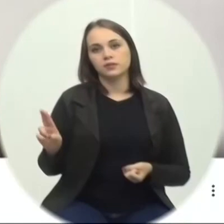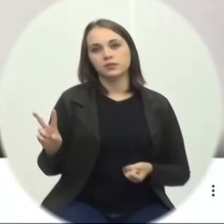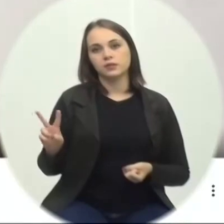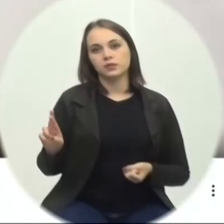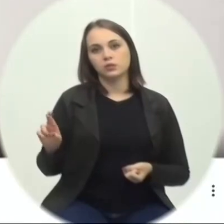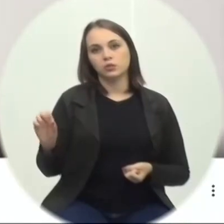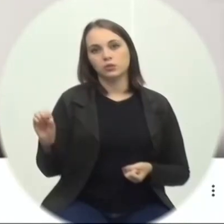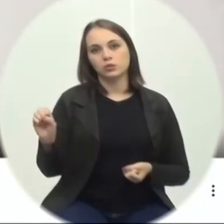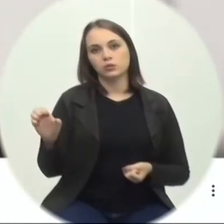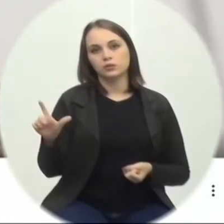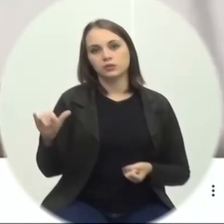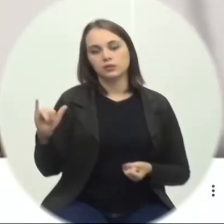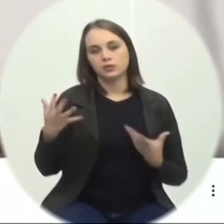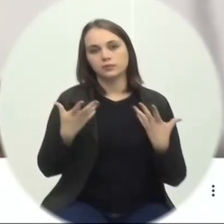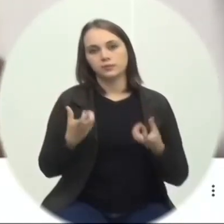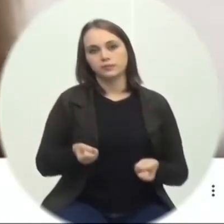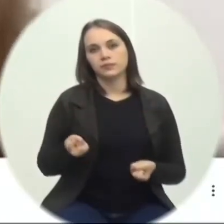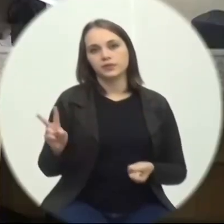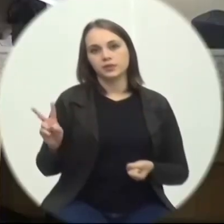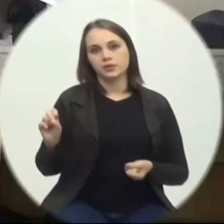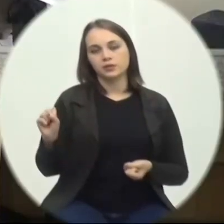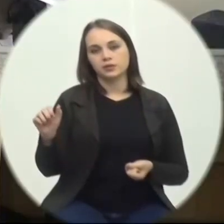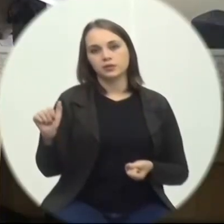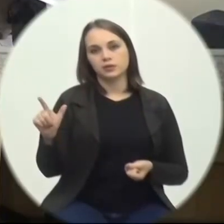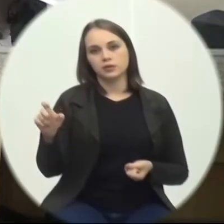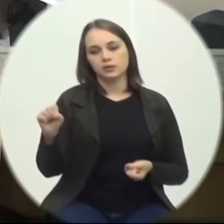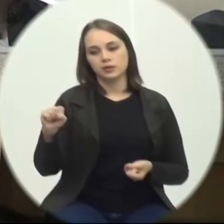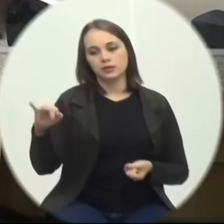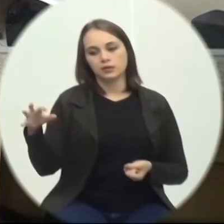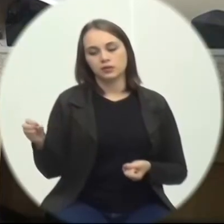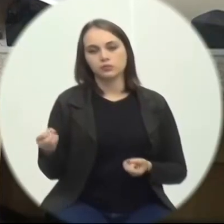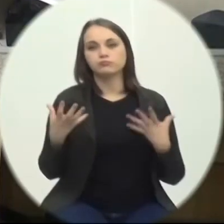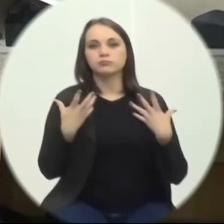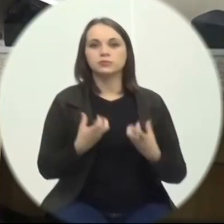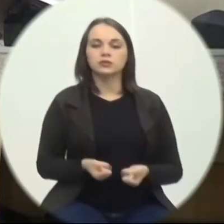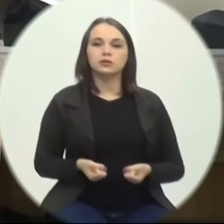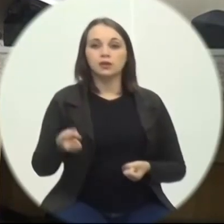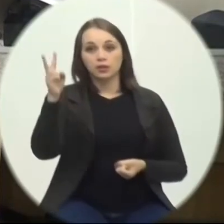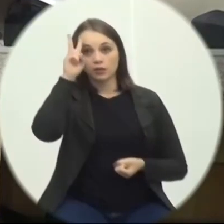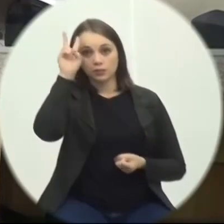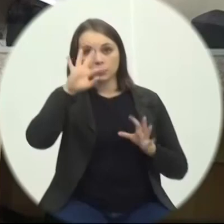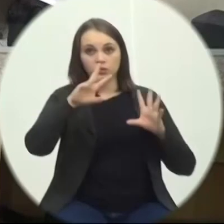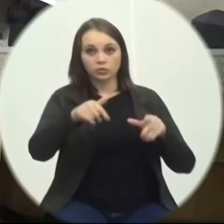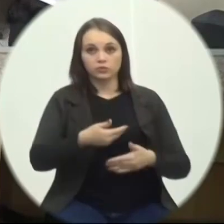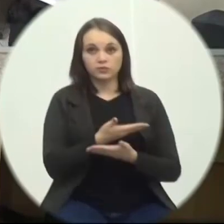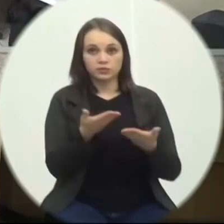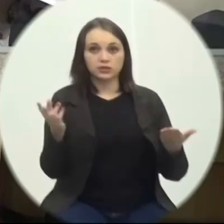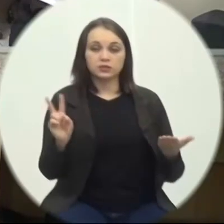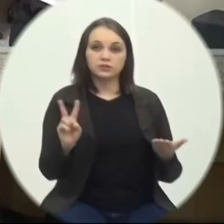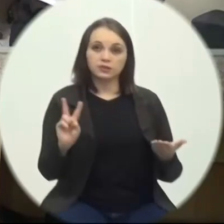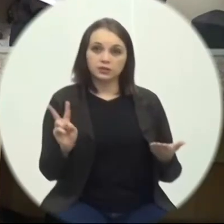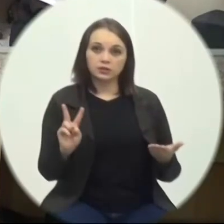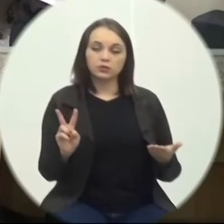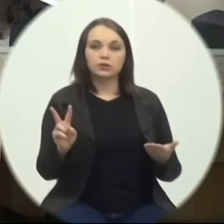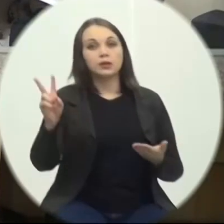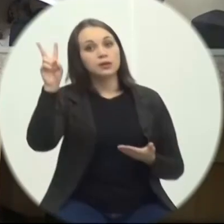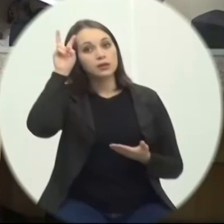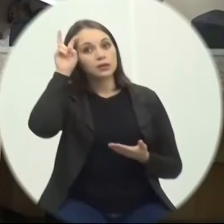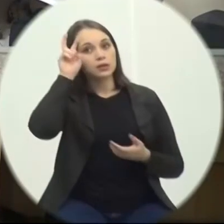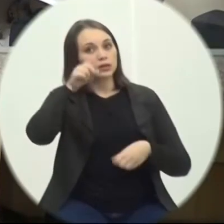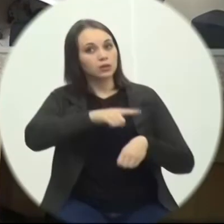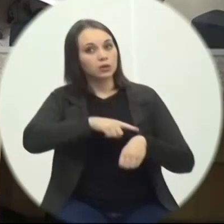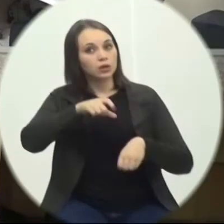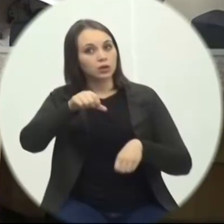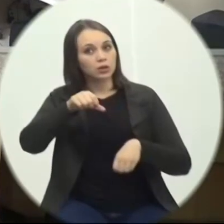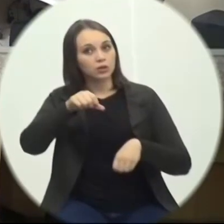a favor a favor vereador Celeste Lima a favor lembrando a todos vereadores e vereadoras que na quinta-feira às nove